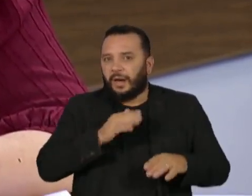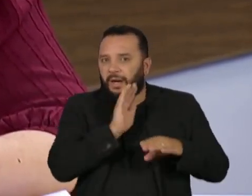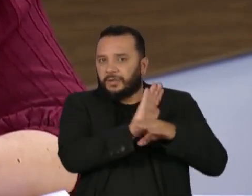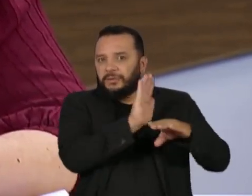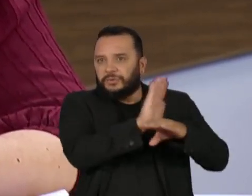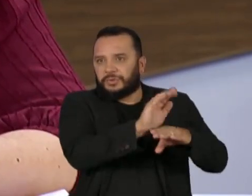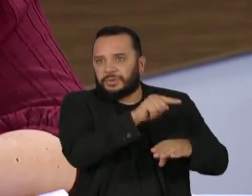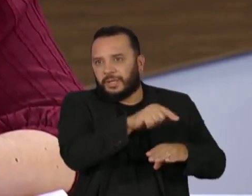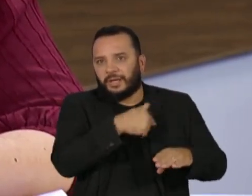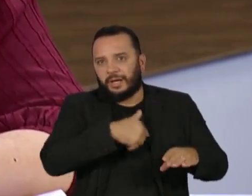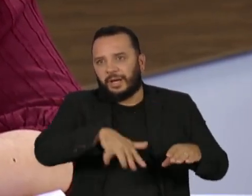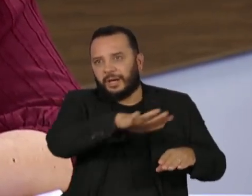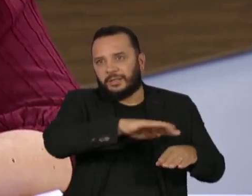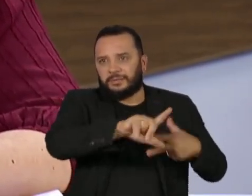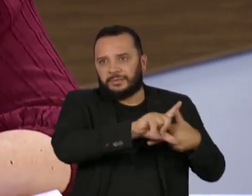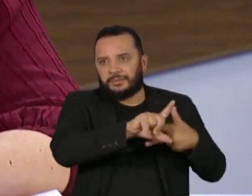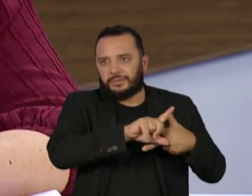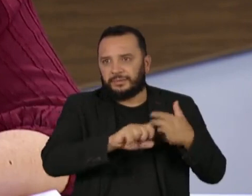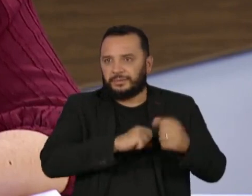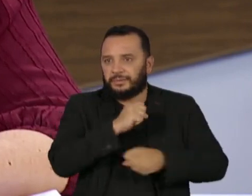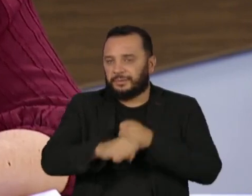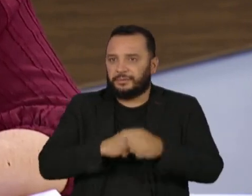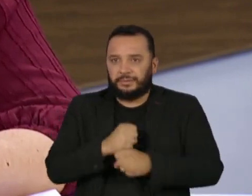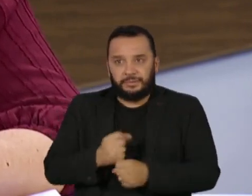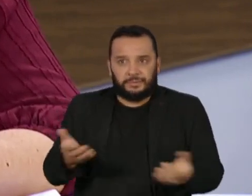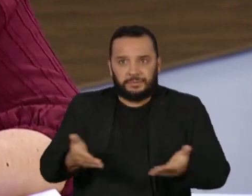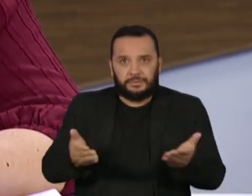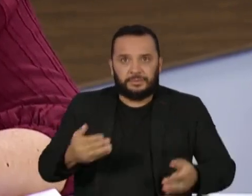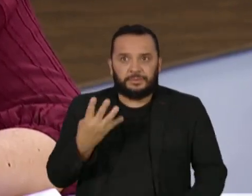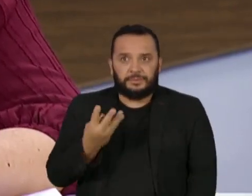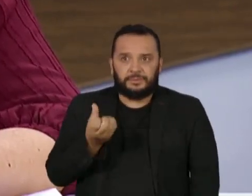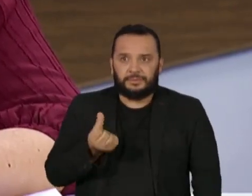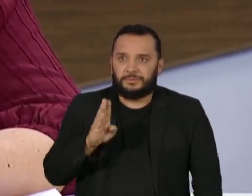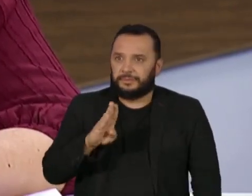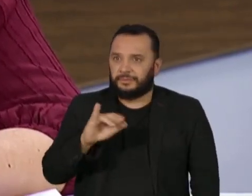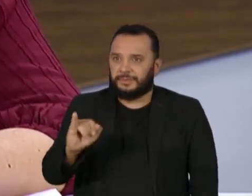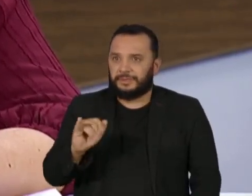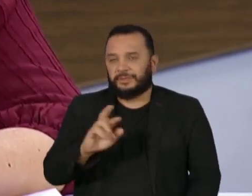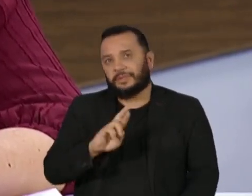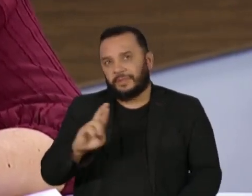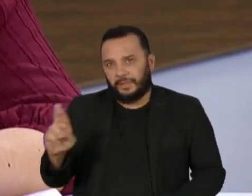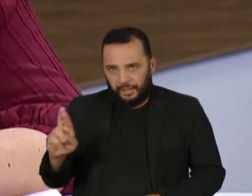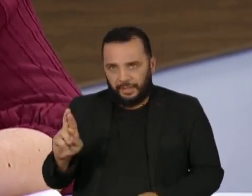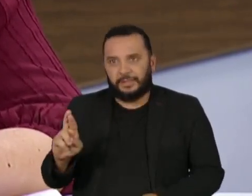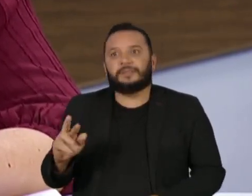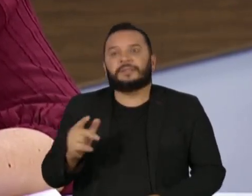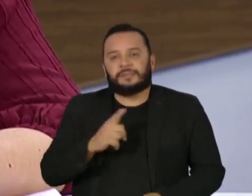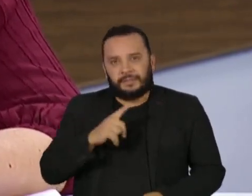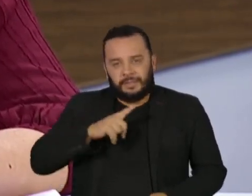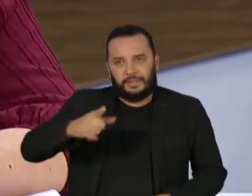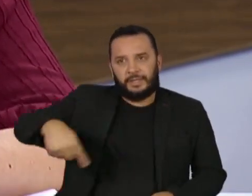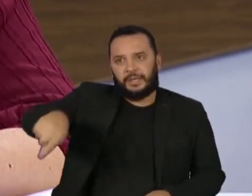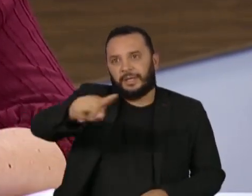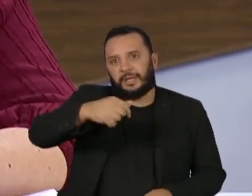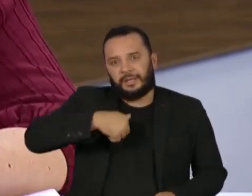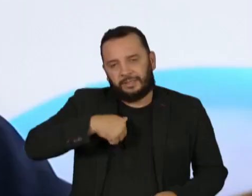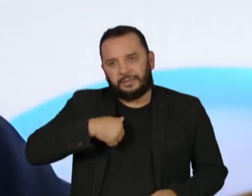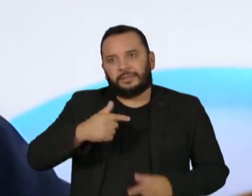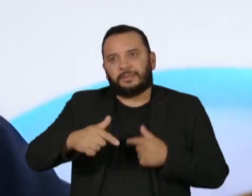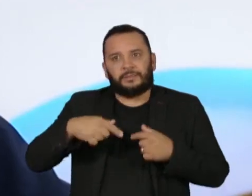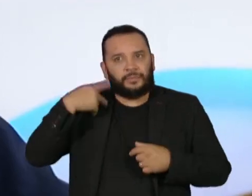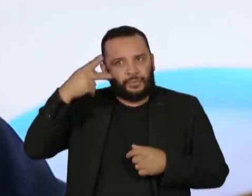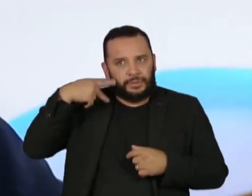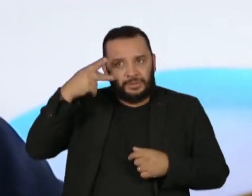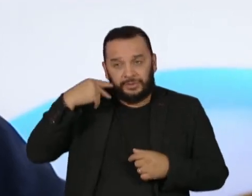assim, nesse ano a gente tem no orçamento 46 bilhões de reais nas mãos dos congressistas, considerando todos os tipos de